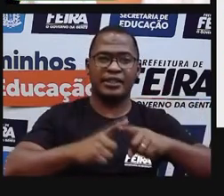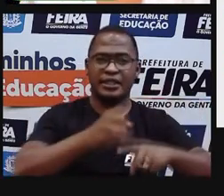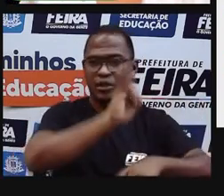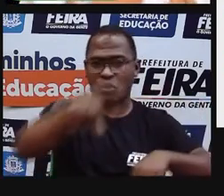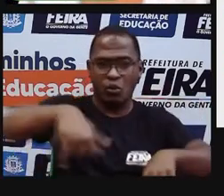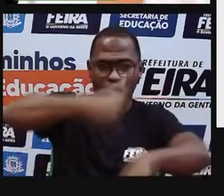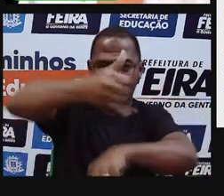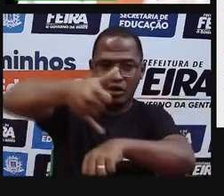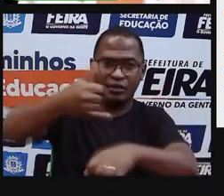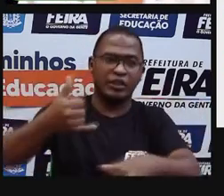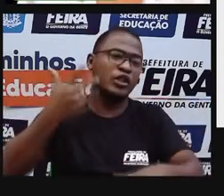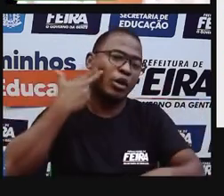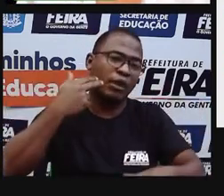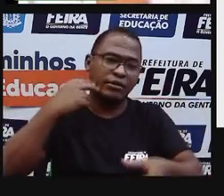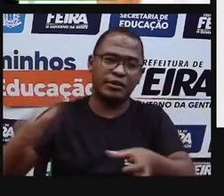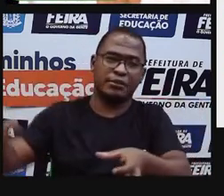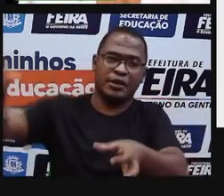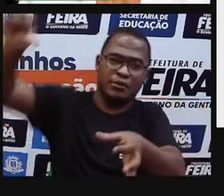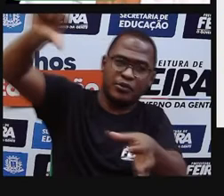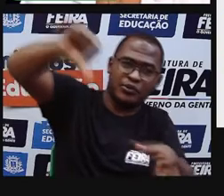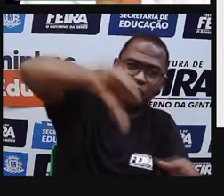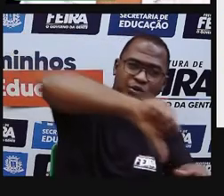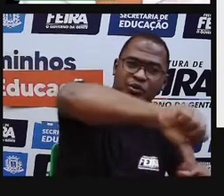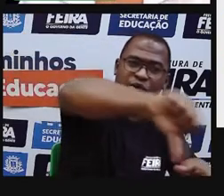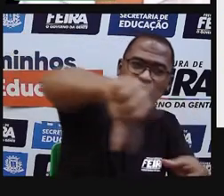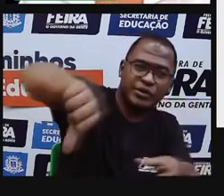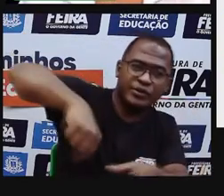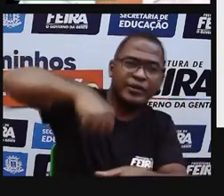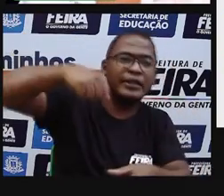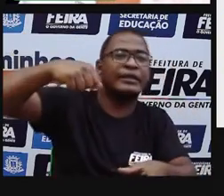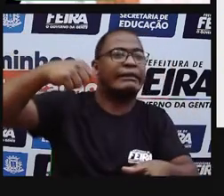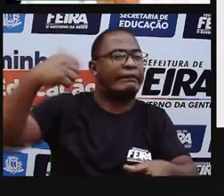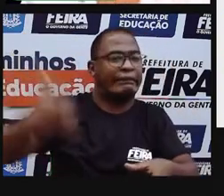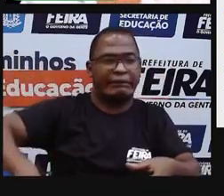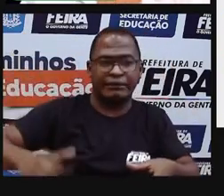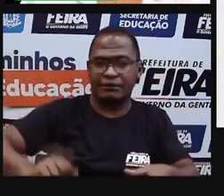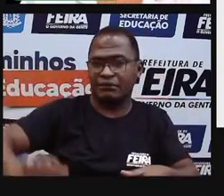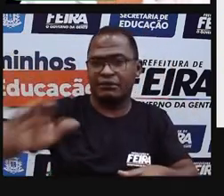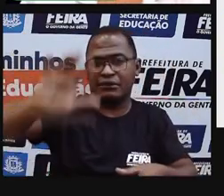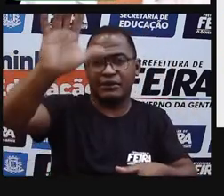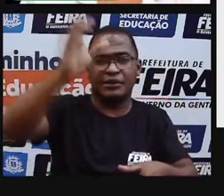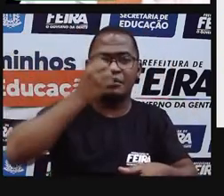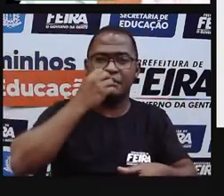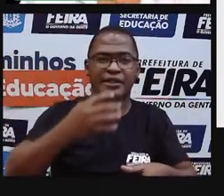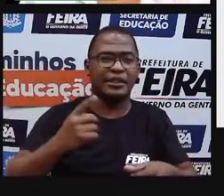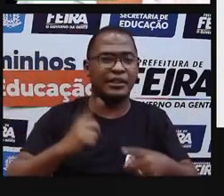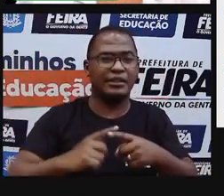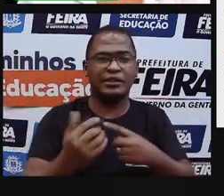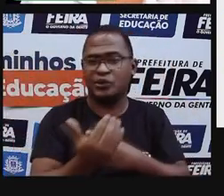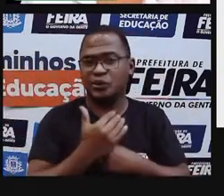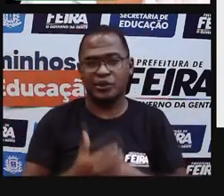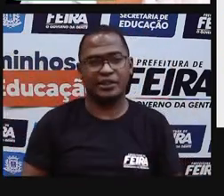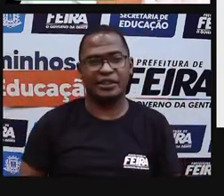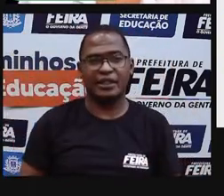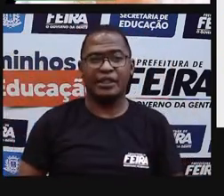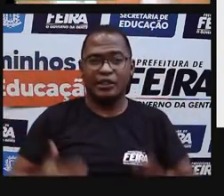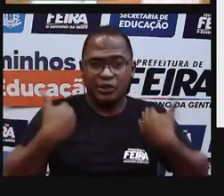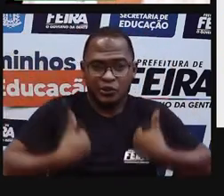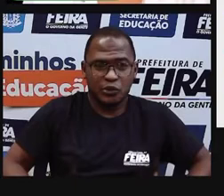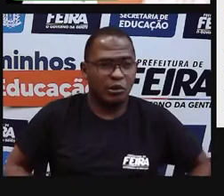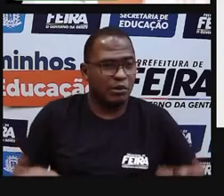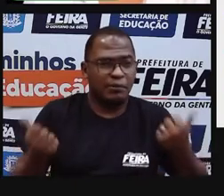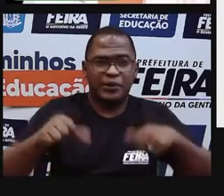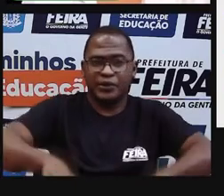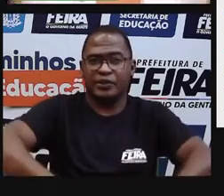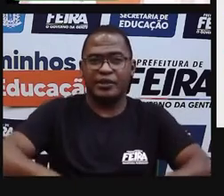animal, que é mais saudável. Alho é nutritivo, melhora a imunidade e a saúde óssea, entre